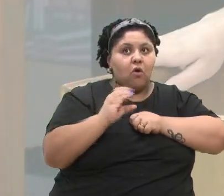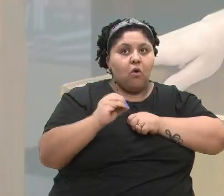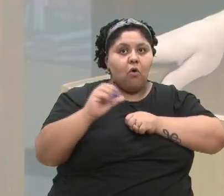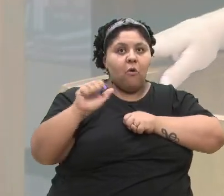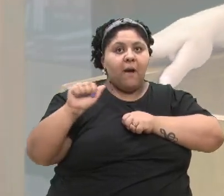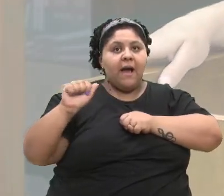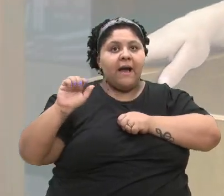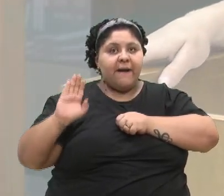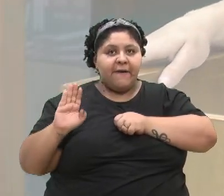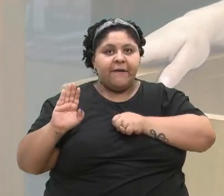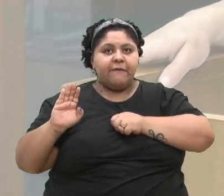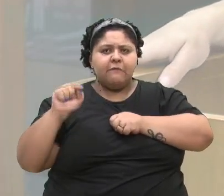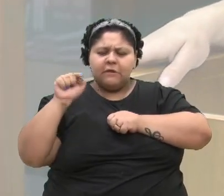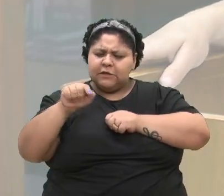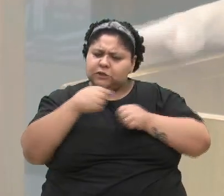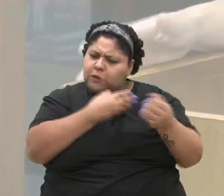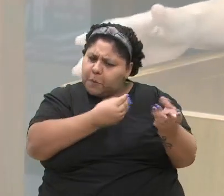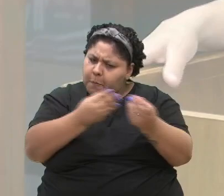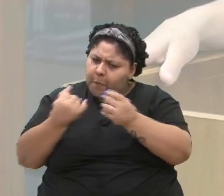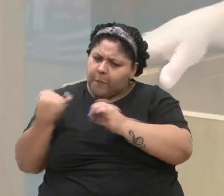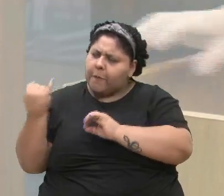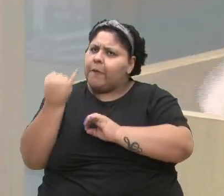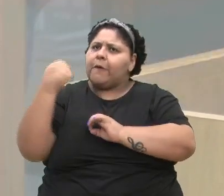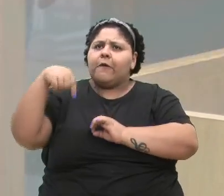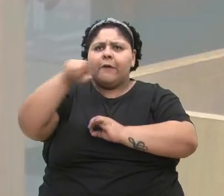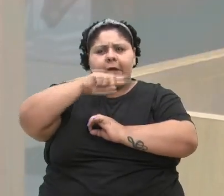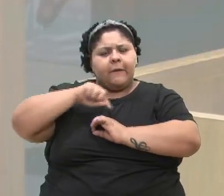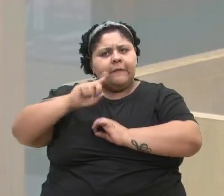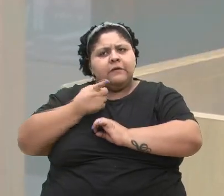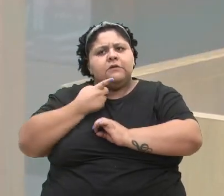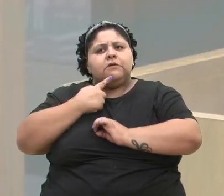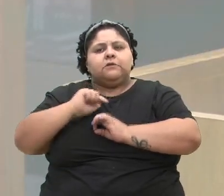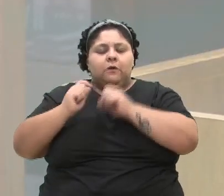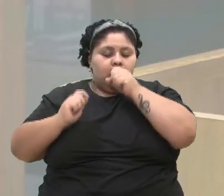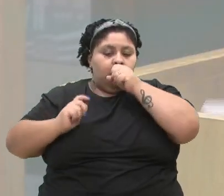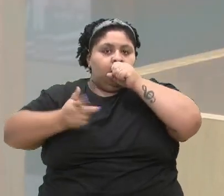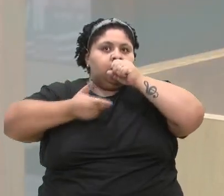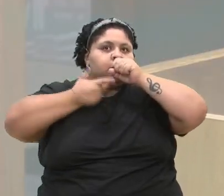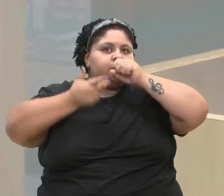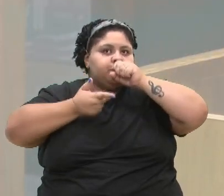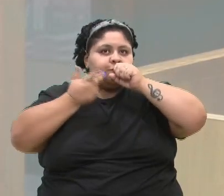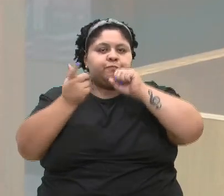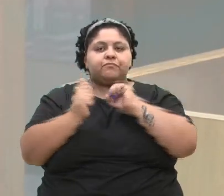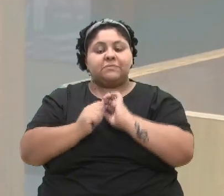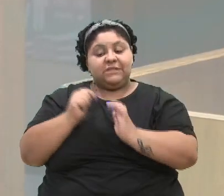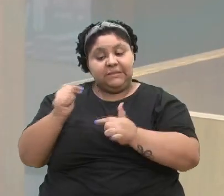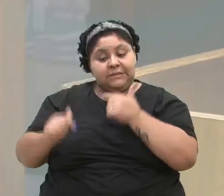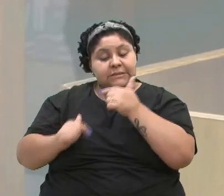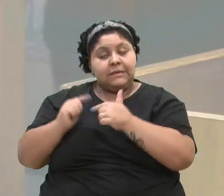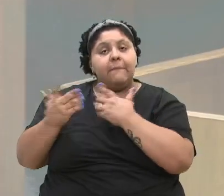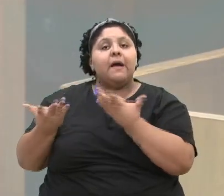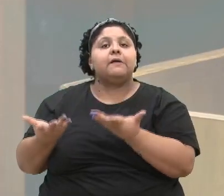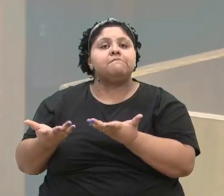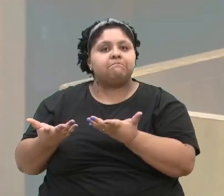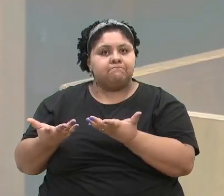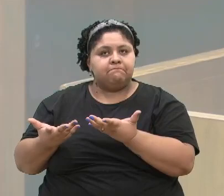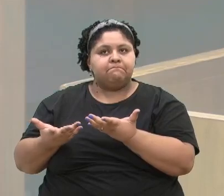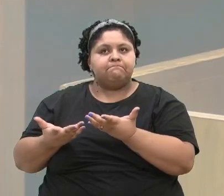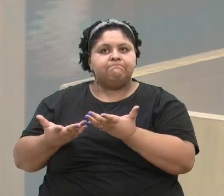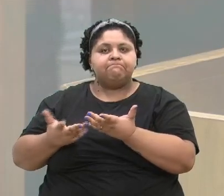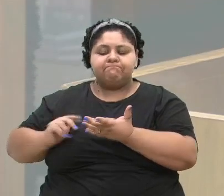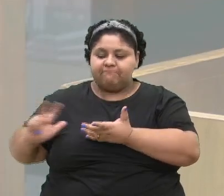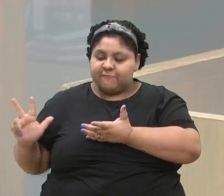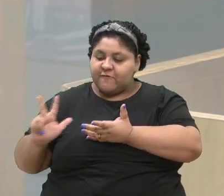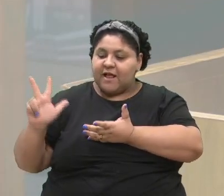Isso é muito importante e a gente, eu gostaria muito de destacar essa atuação dessas valorosas